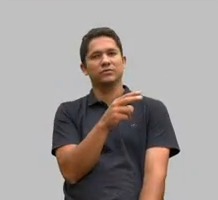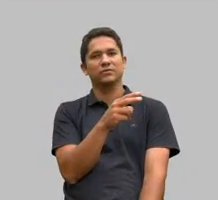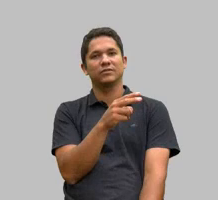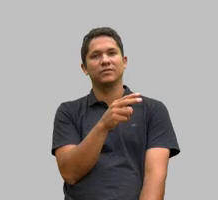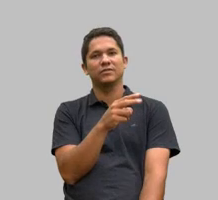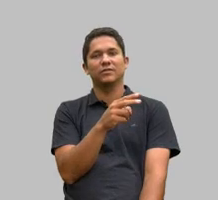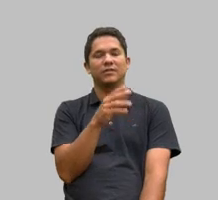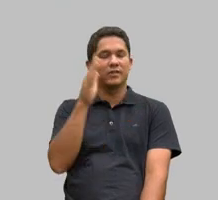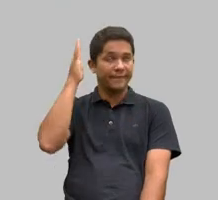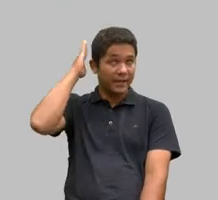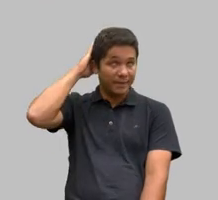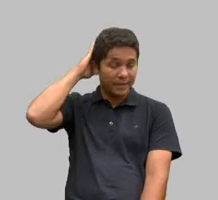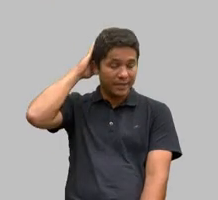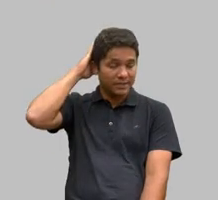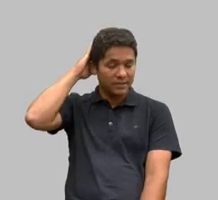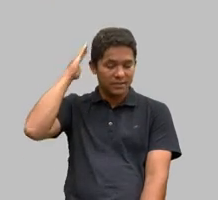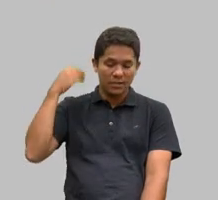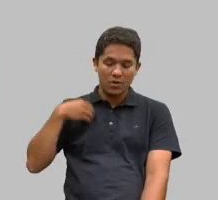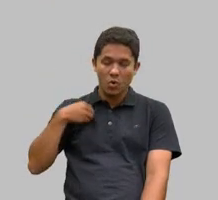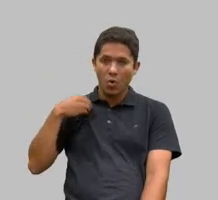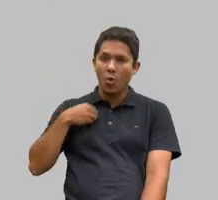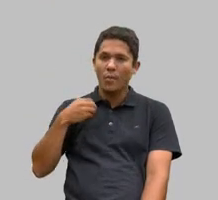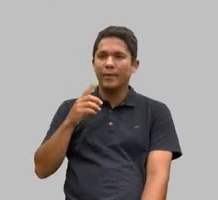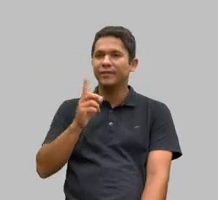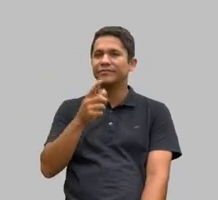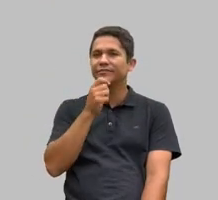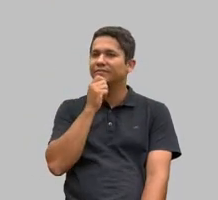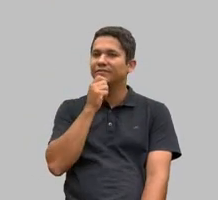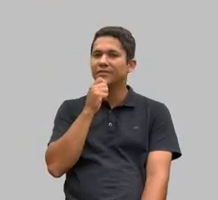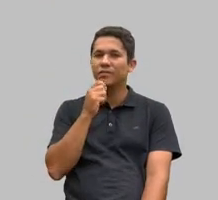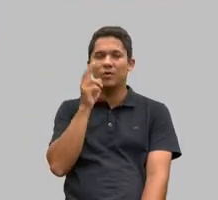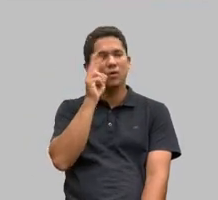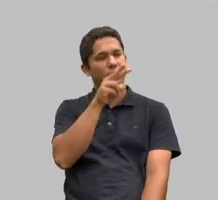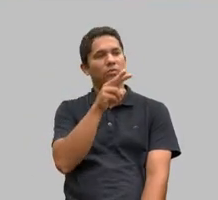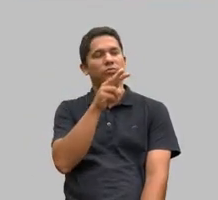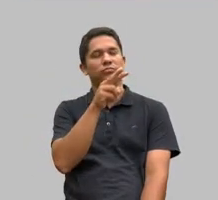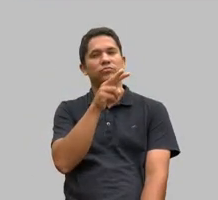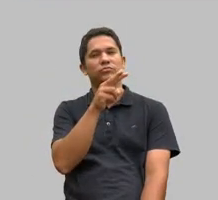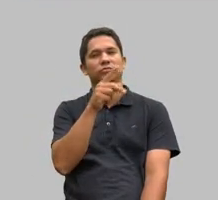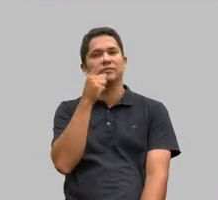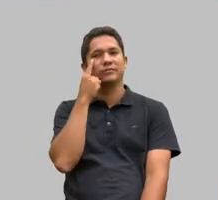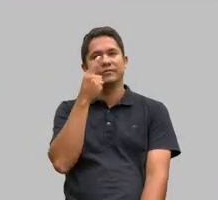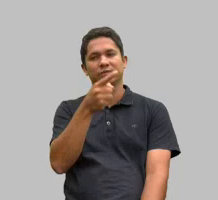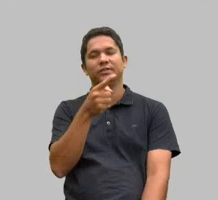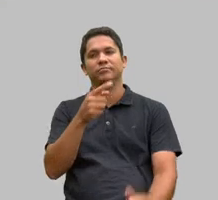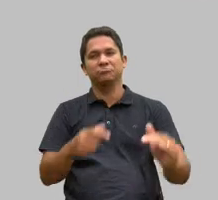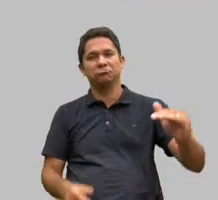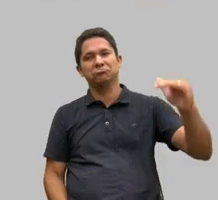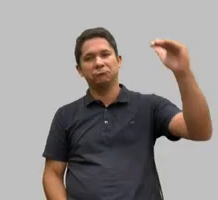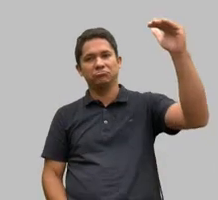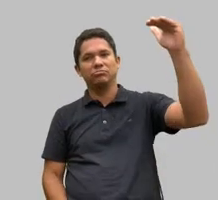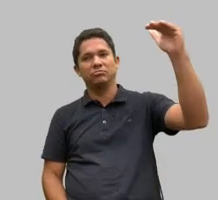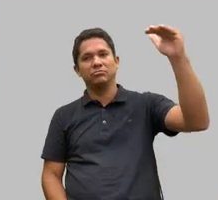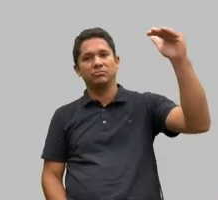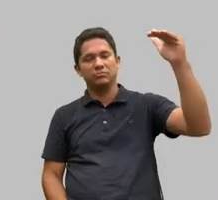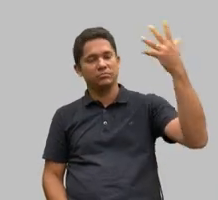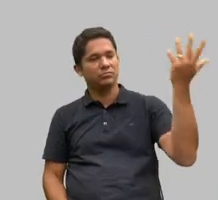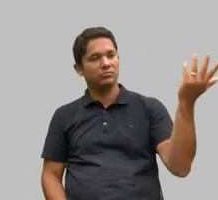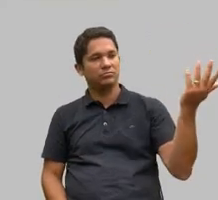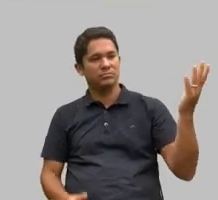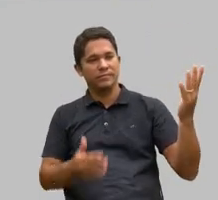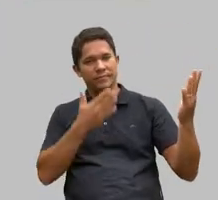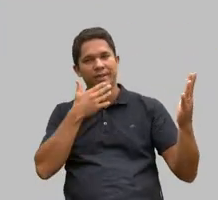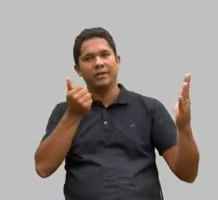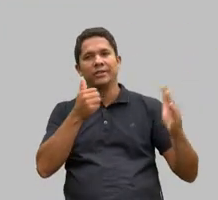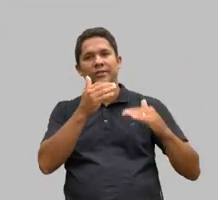cabeça não olha na roupa que veste olha no olho e vê esse menino crescendo vê esse menino melhorando